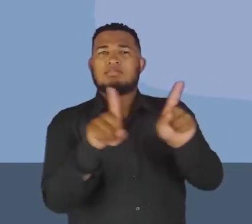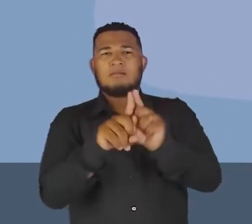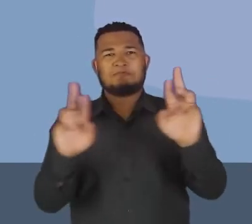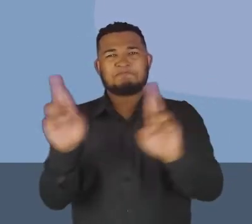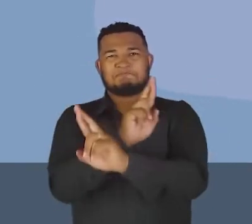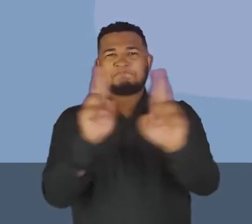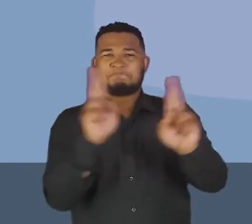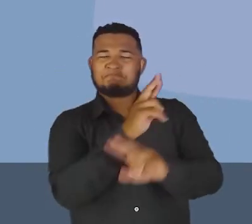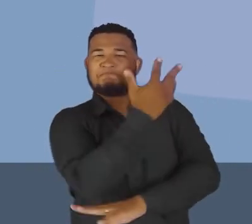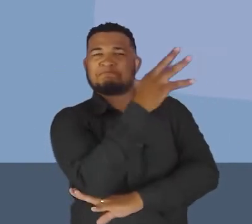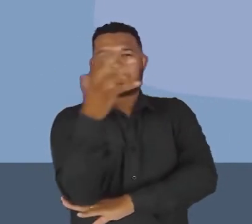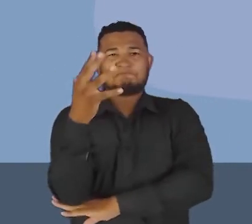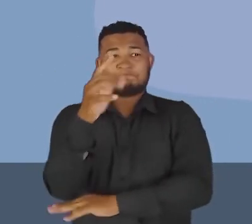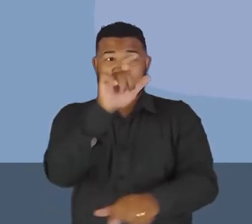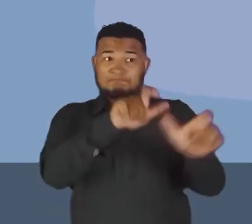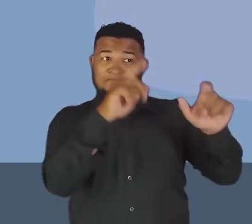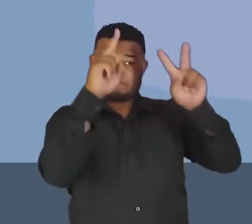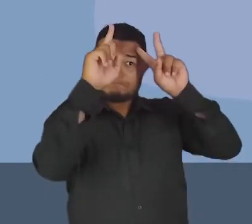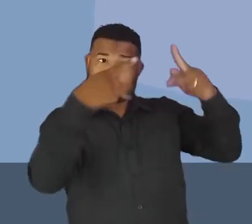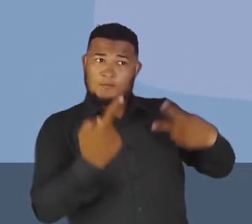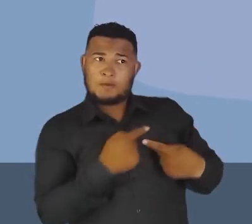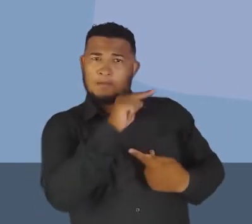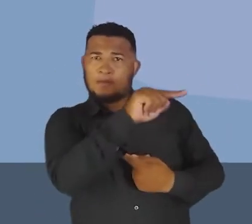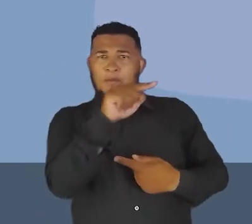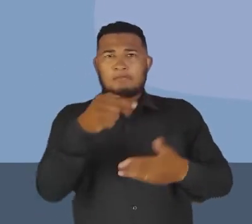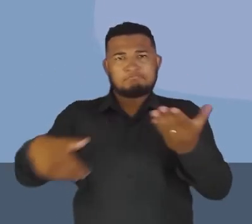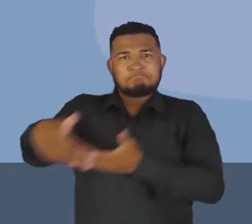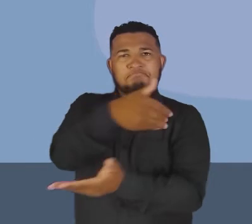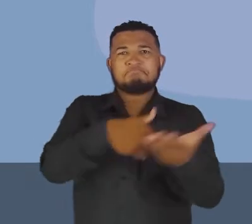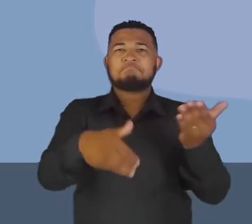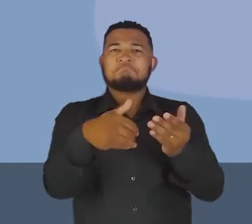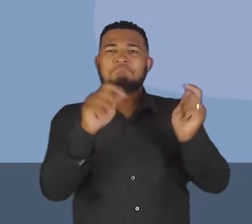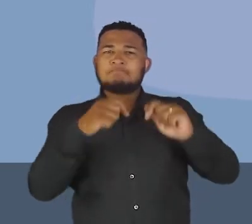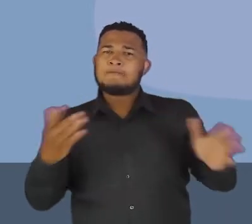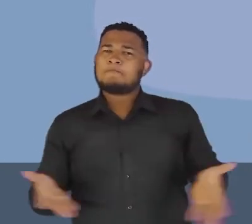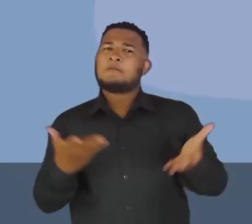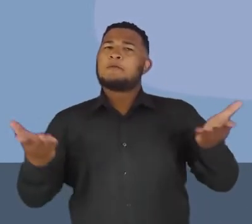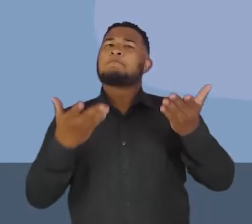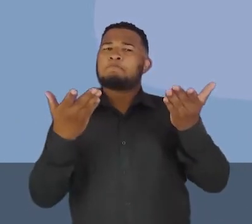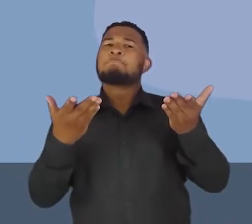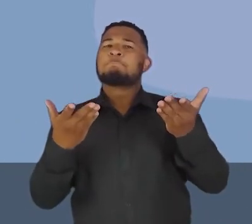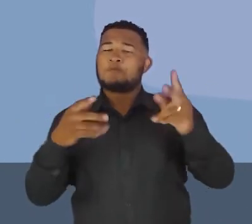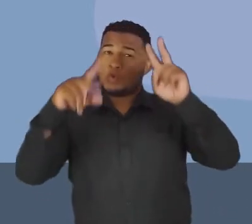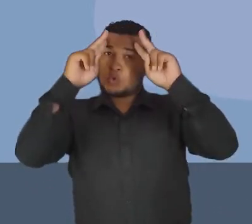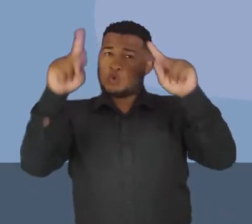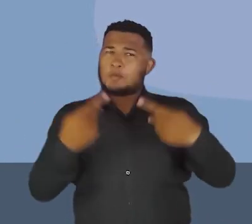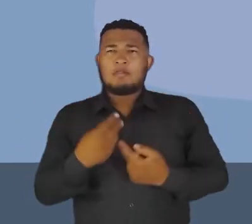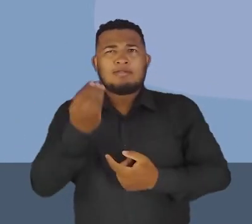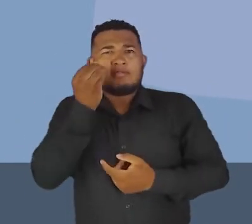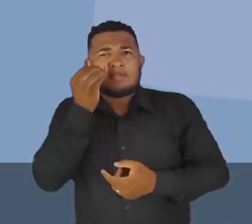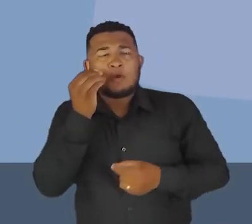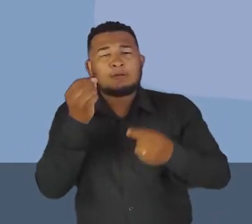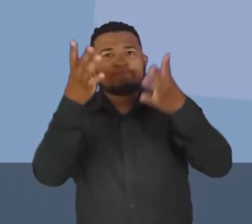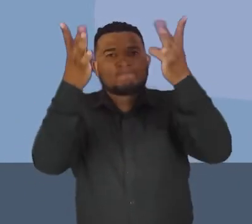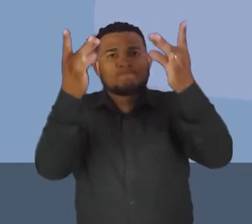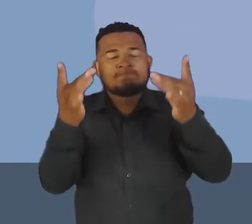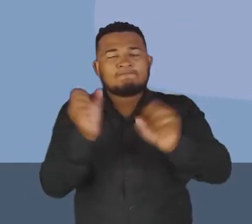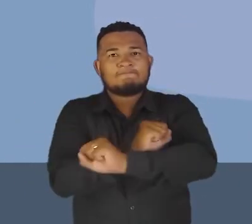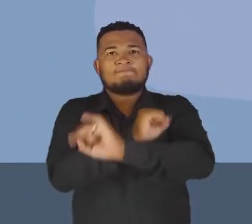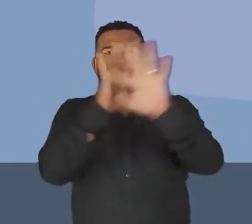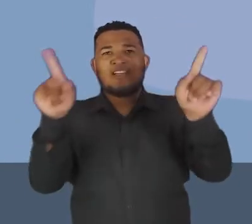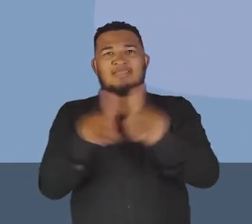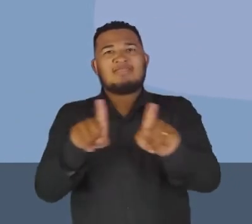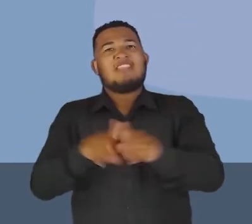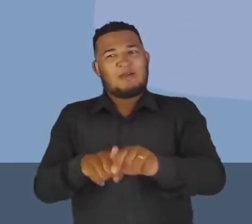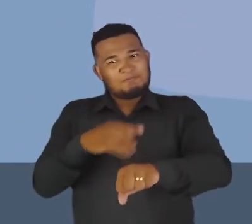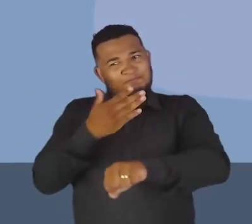natureza e com os outros seres humanos, né? Visando potencializar essa atividade humana com a finalidade de torná-la plena de prática social,